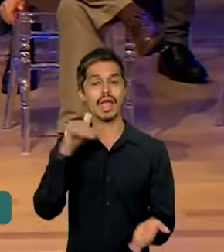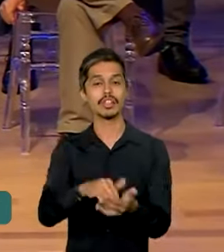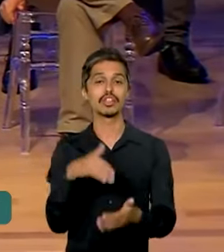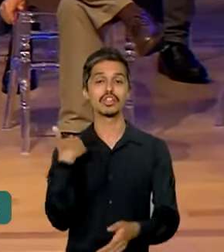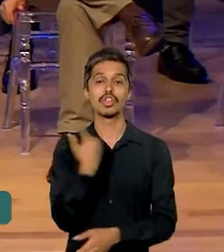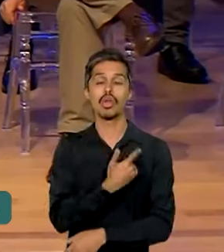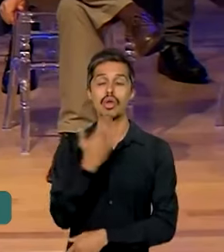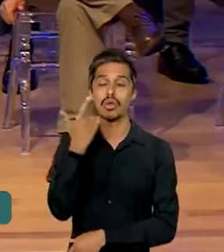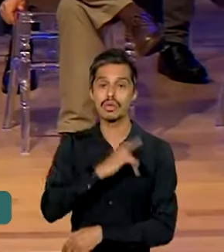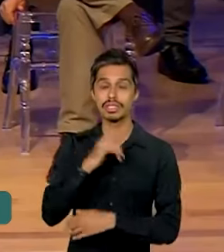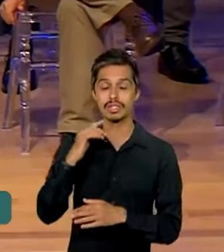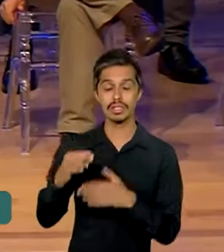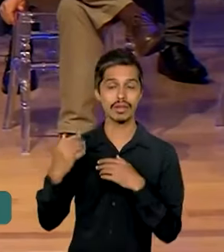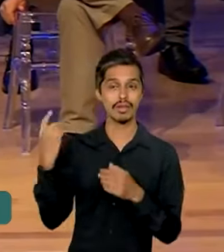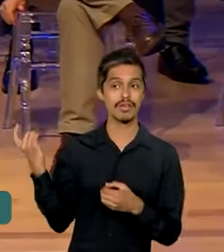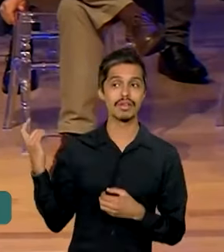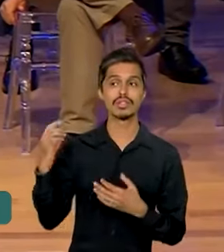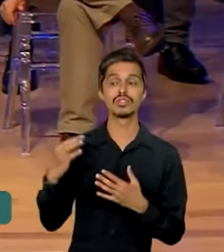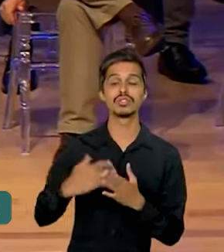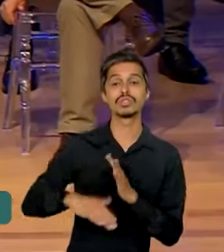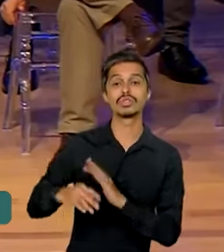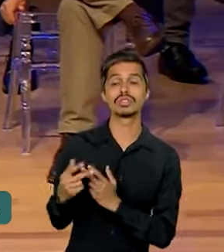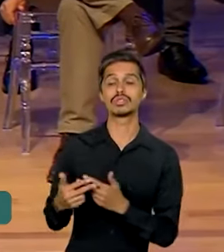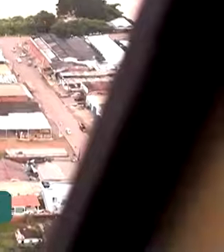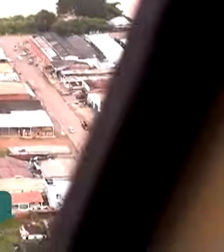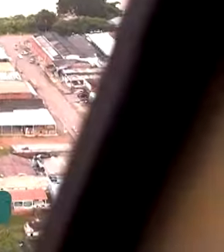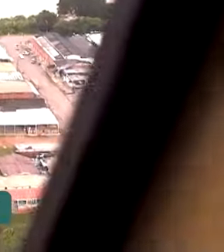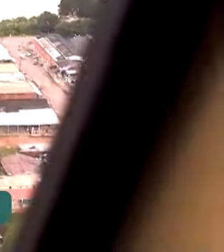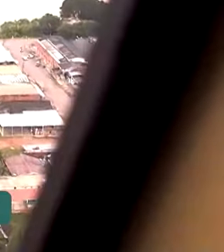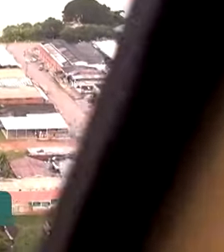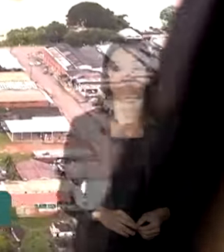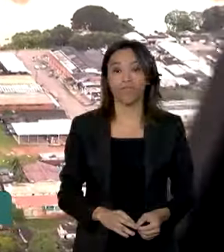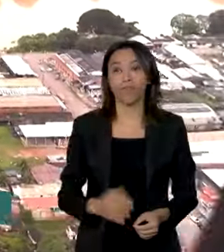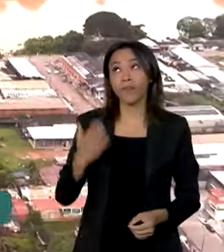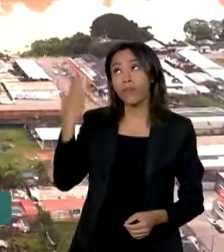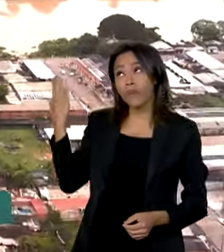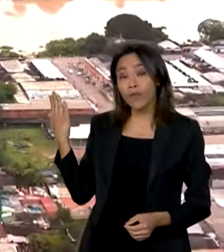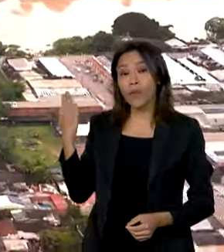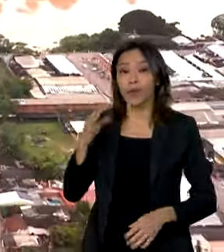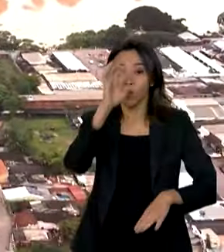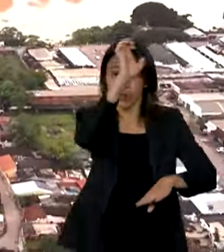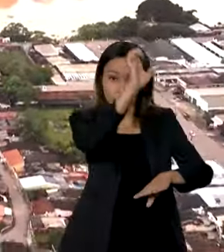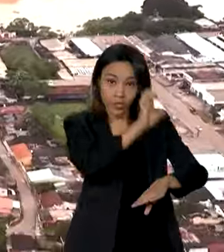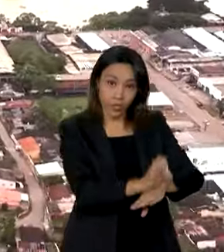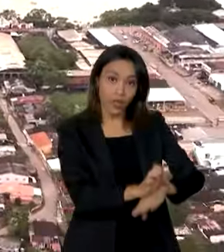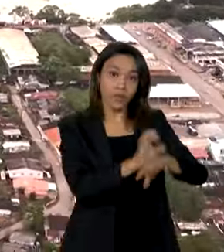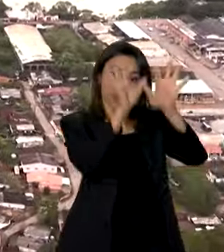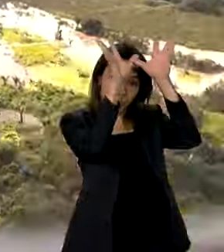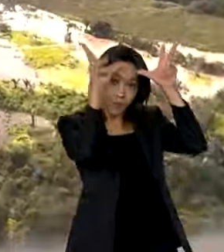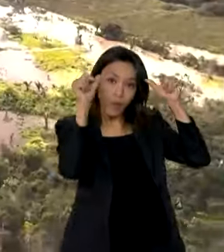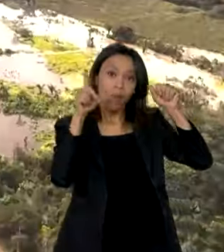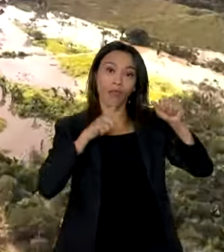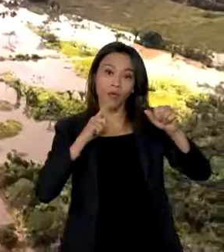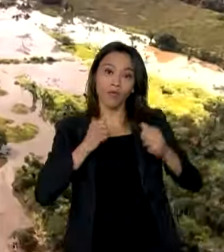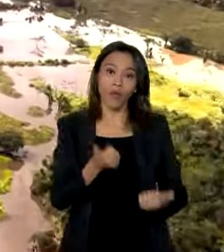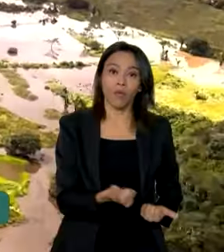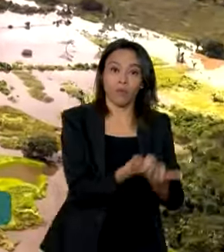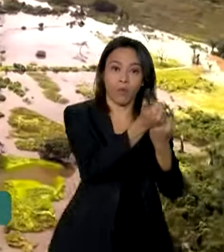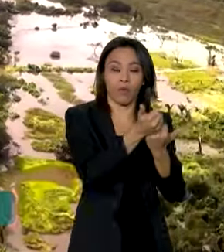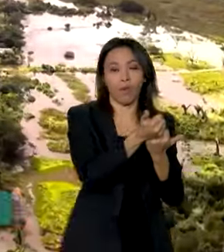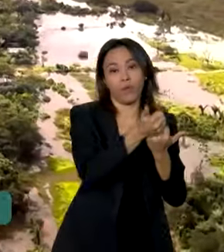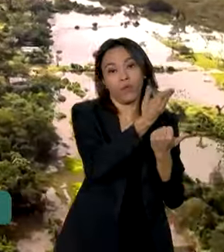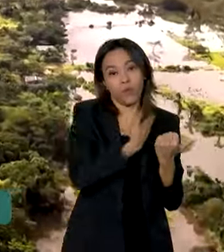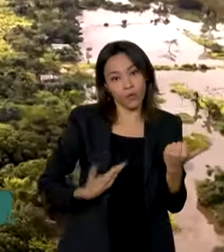recuperar tudo que foi perdido por vocês. O Acre também recebeu apoio federal para cidades